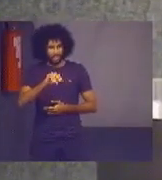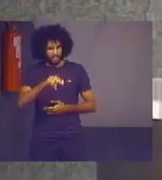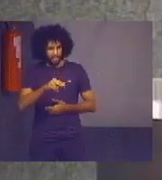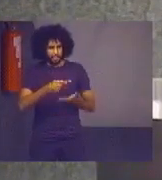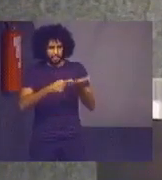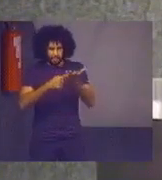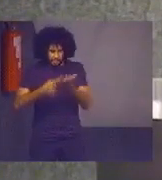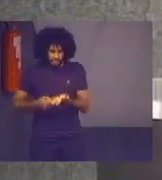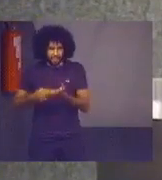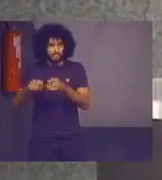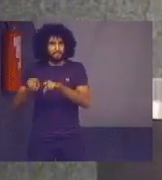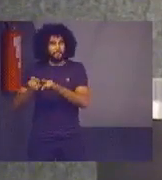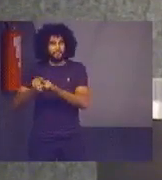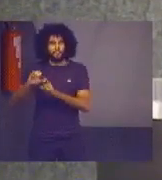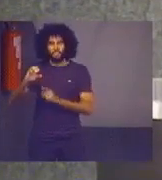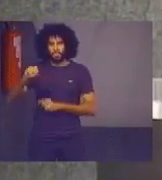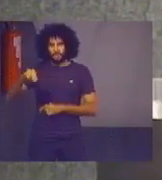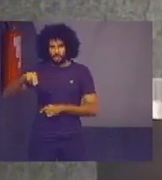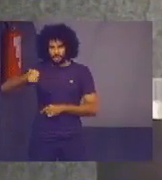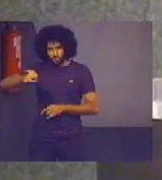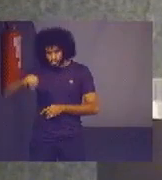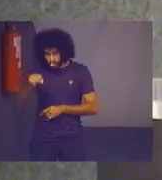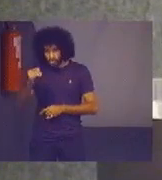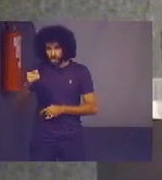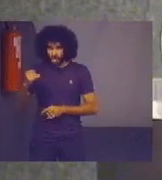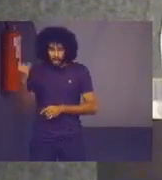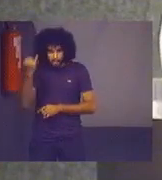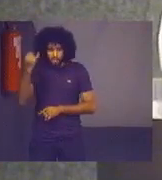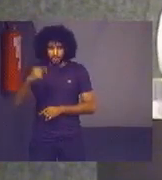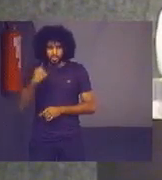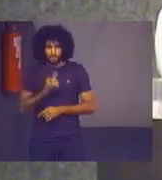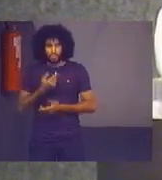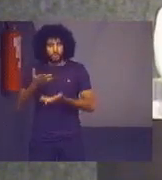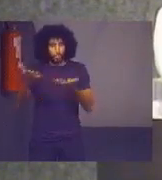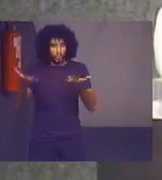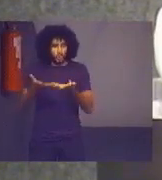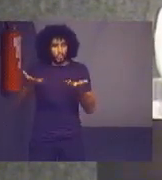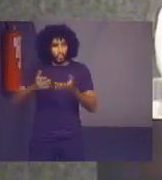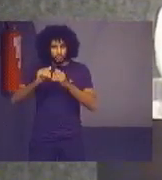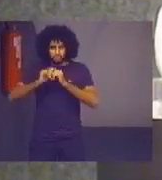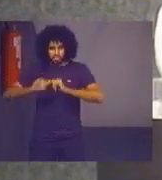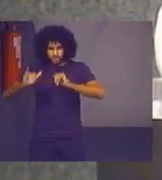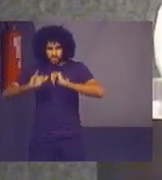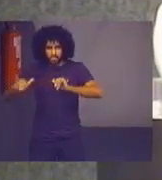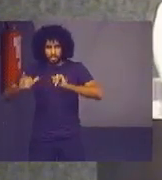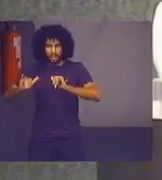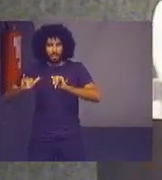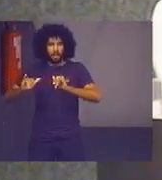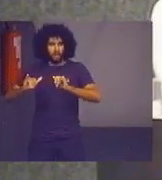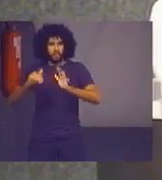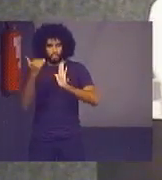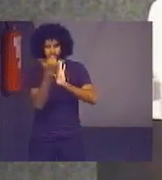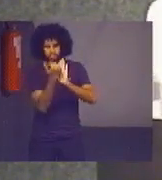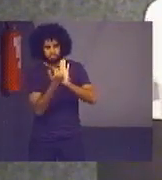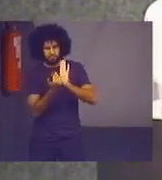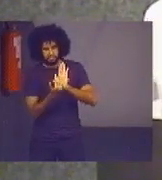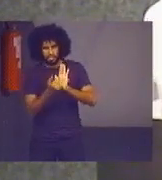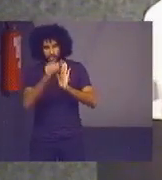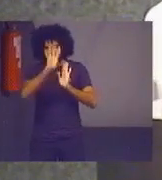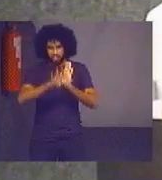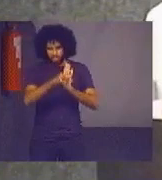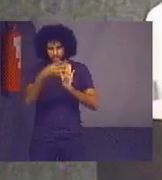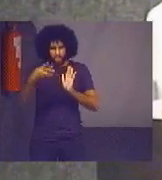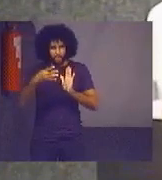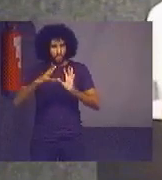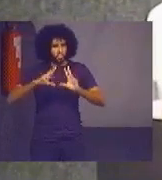muito importante e muito bom a gente hoje estar divulgando o balanço socioambiental do Poder Judiciário que consolida